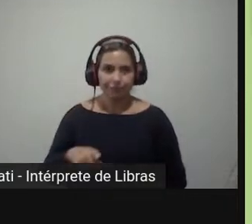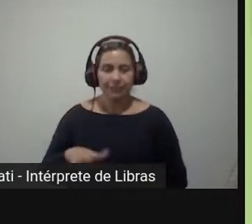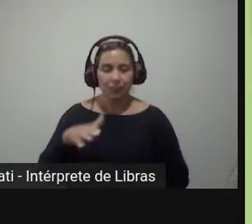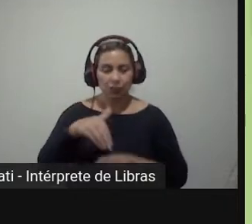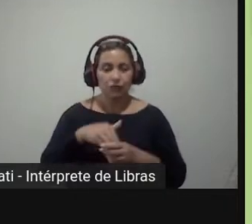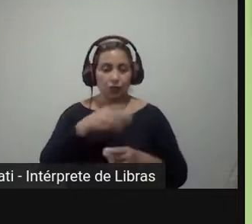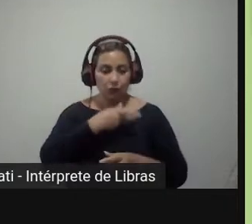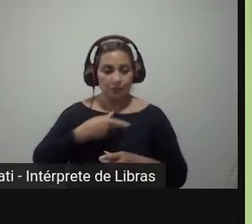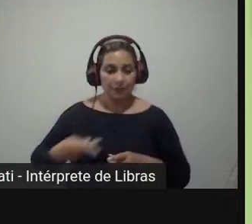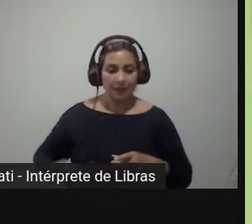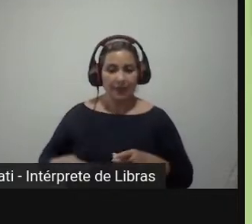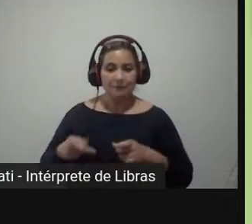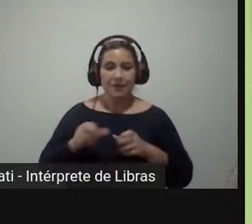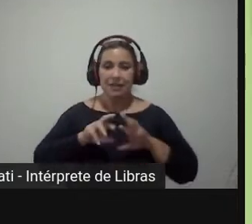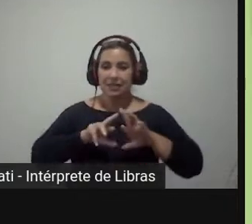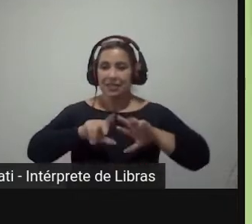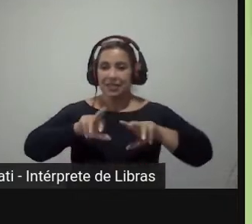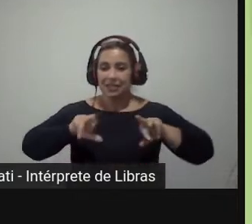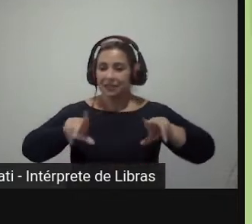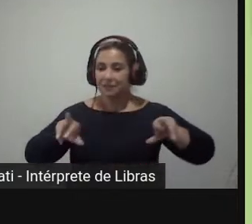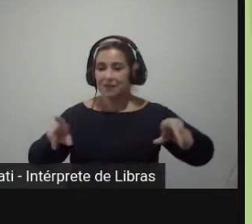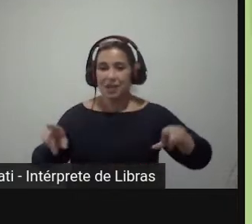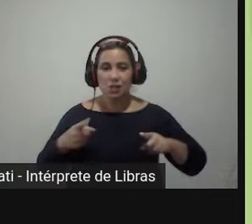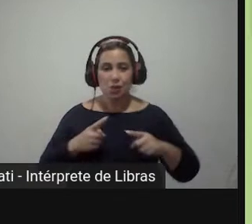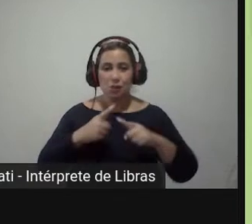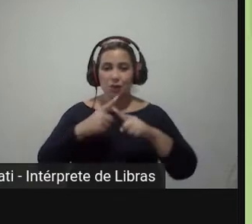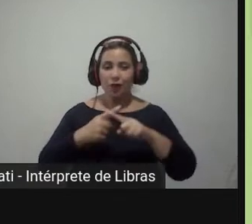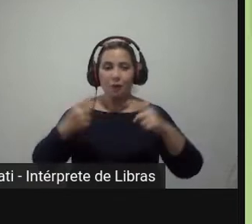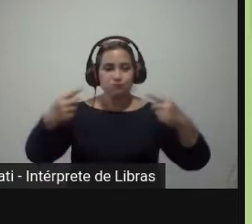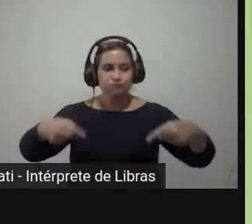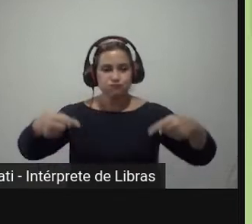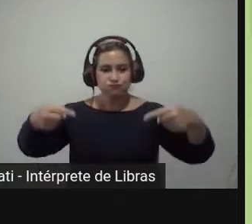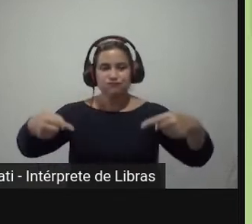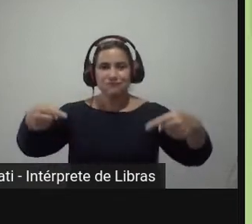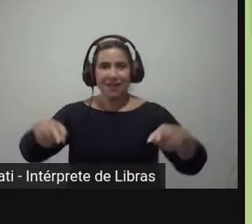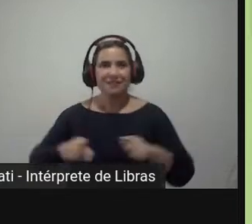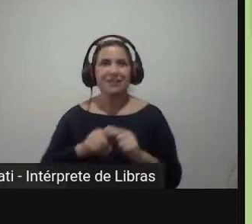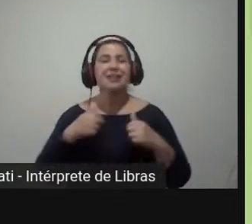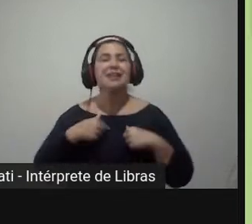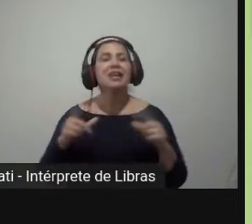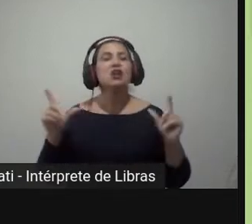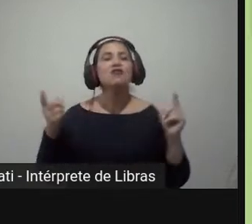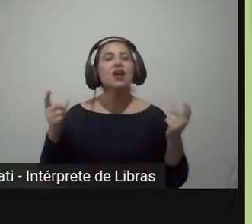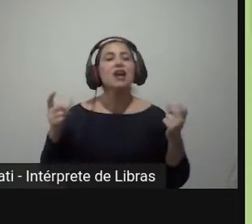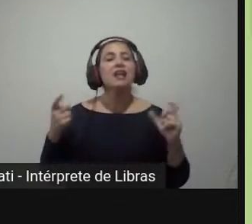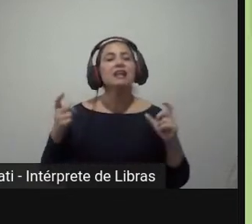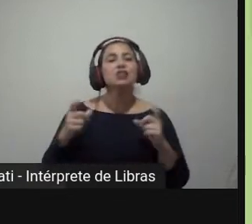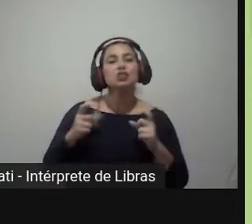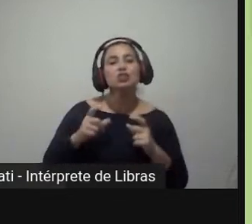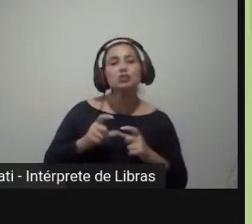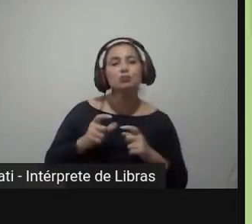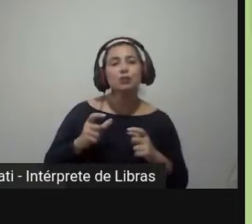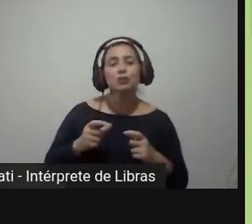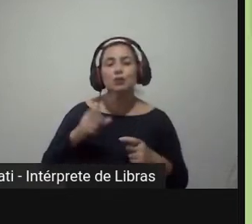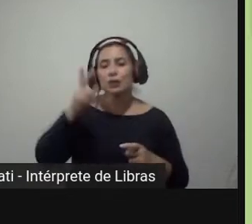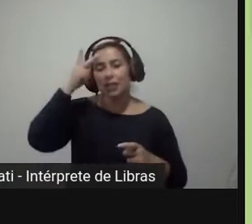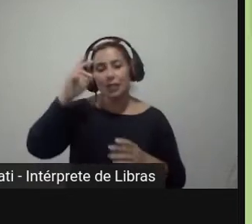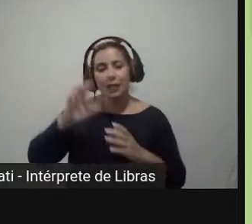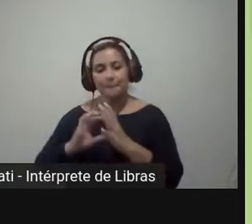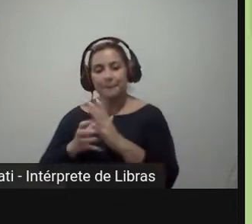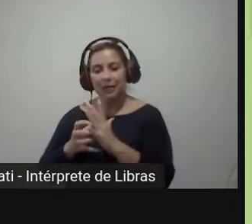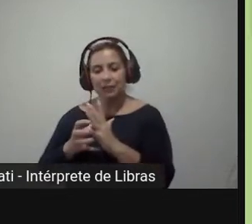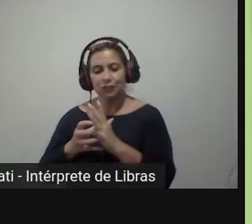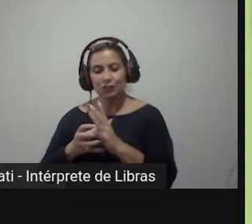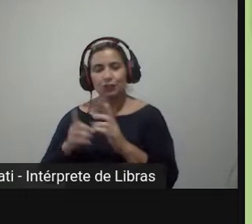polarizadas, é que você tem, na verdade, uma diminuição da fragmentação partidária na Câmara dos Deputados.